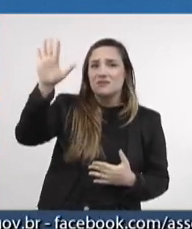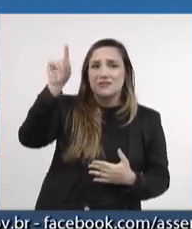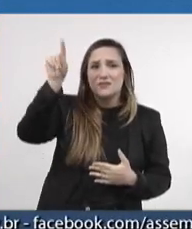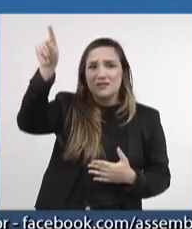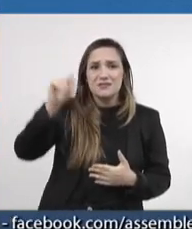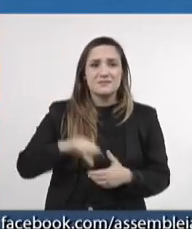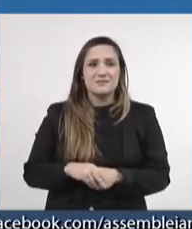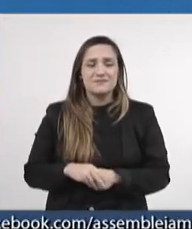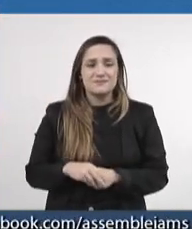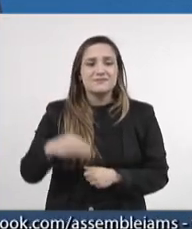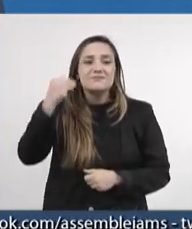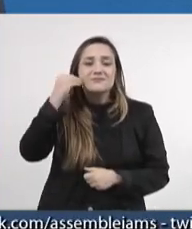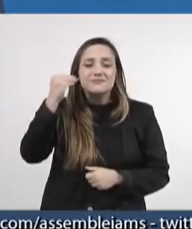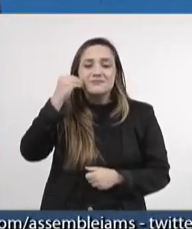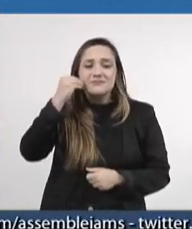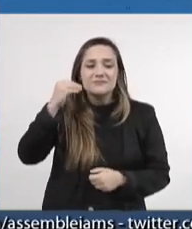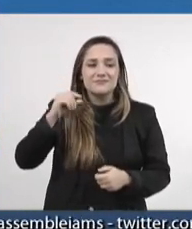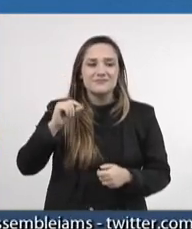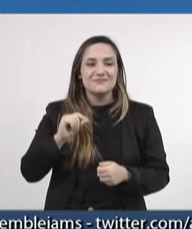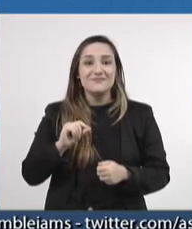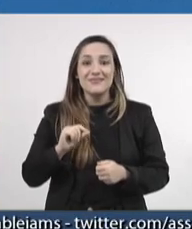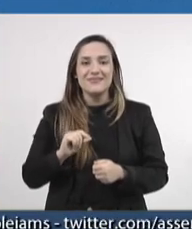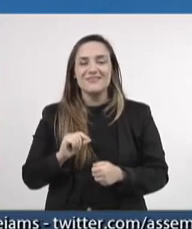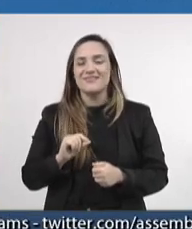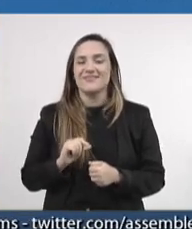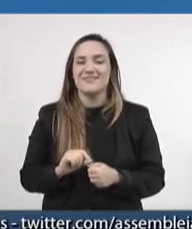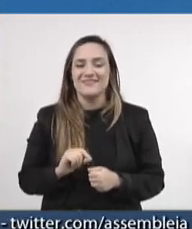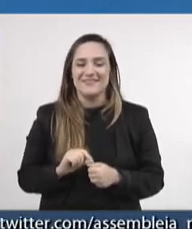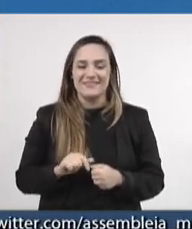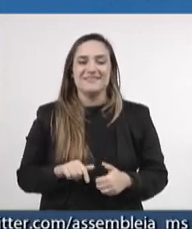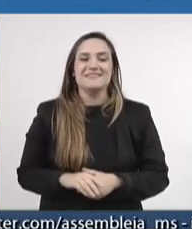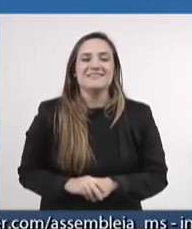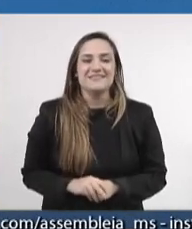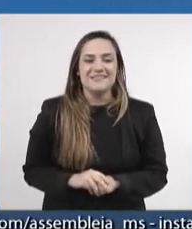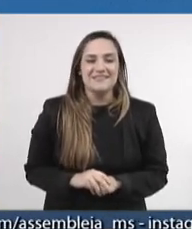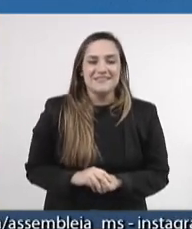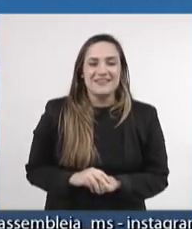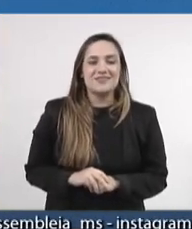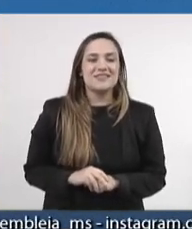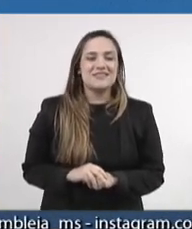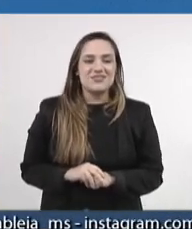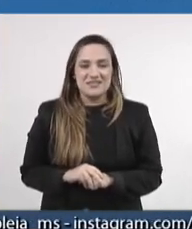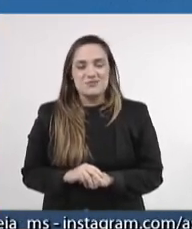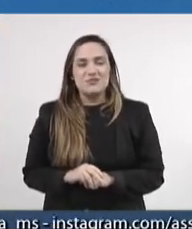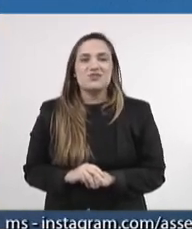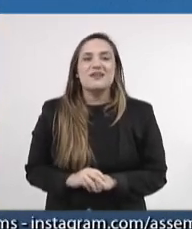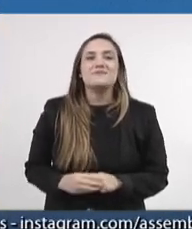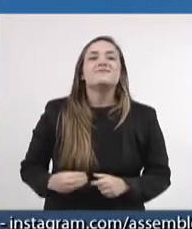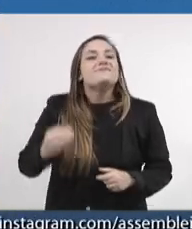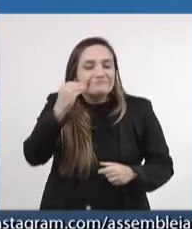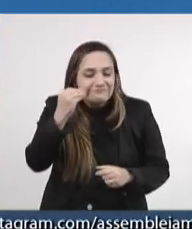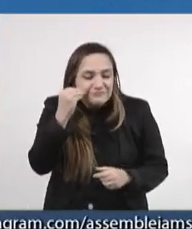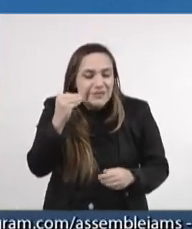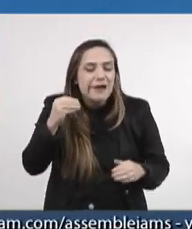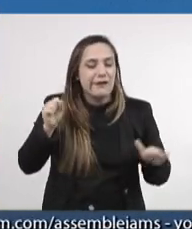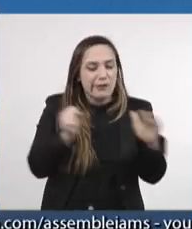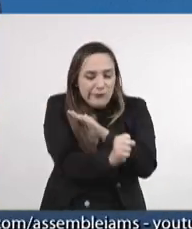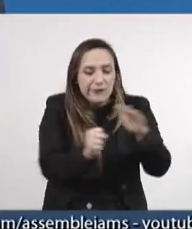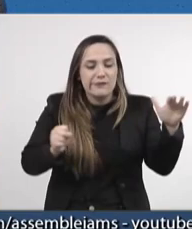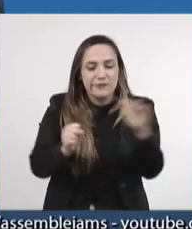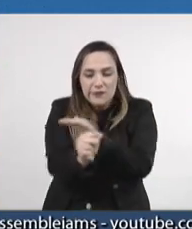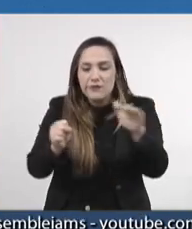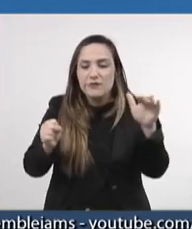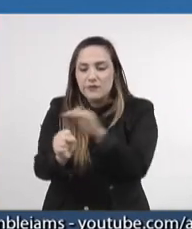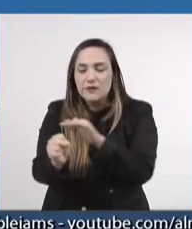tentar implantar, nobre deputado, em todas as escolas do país, do país. Quer dizer,